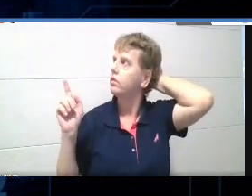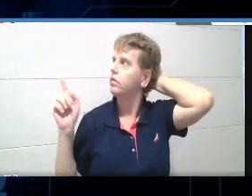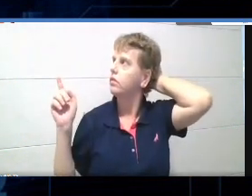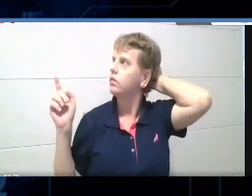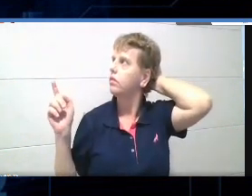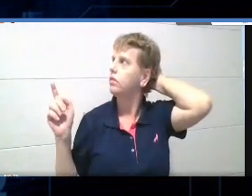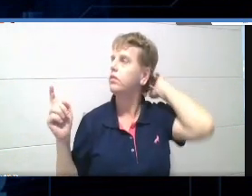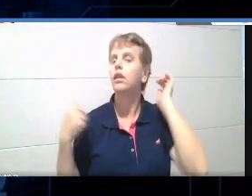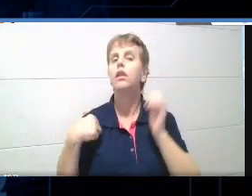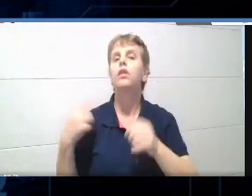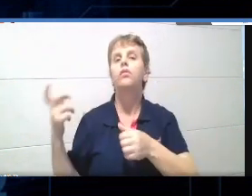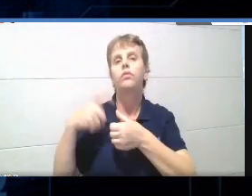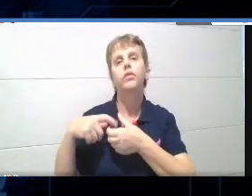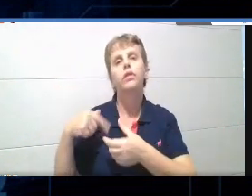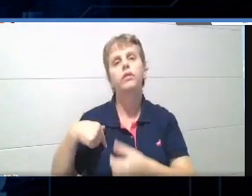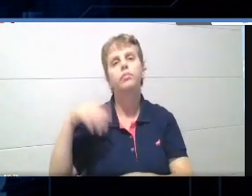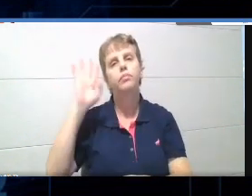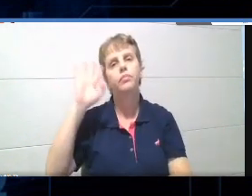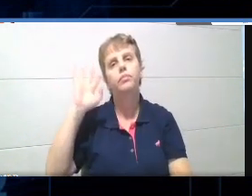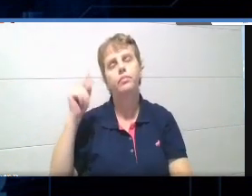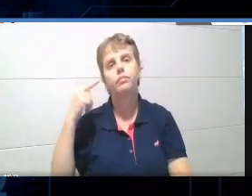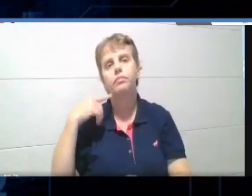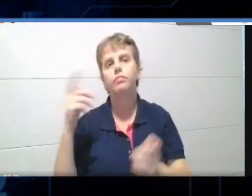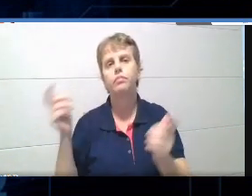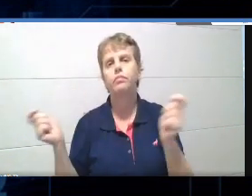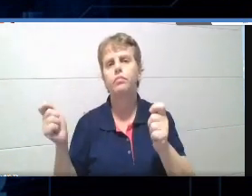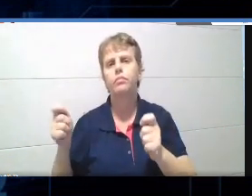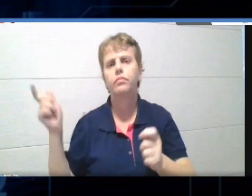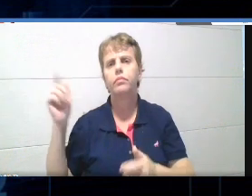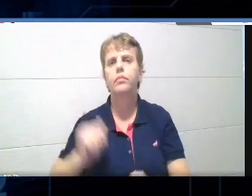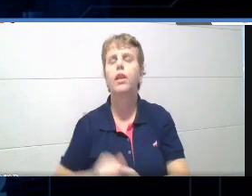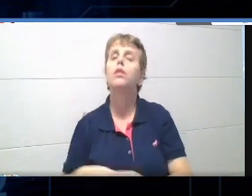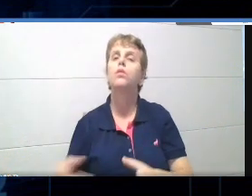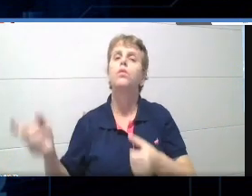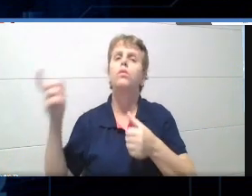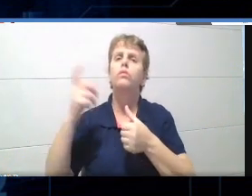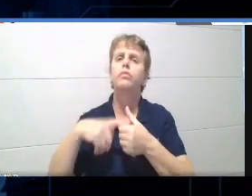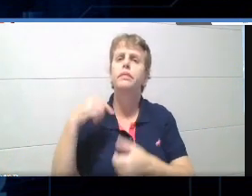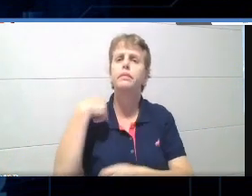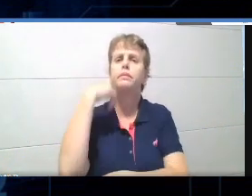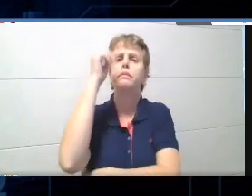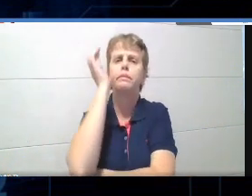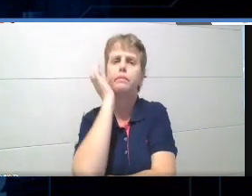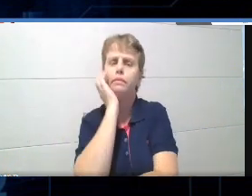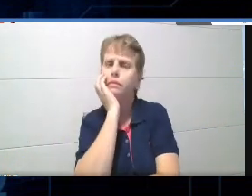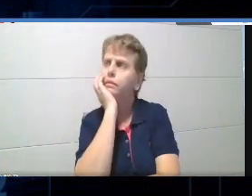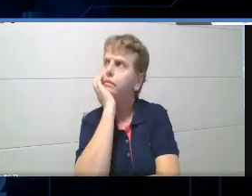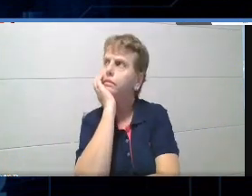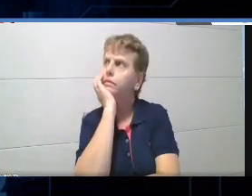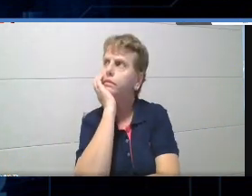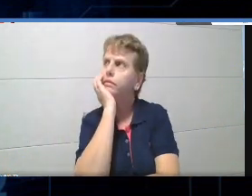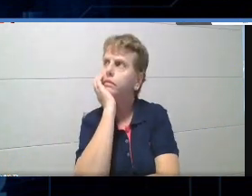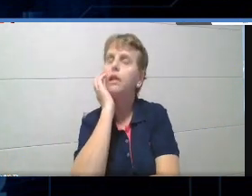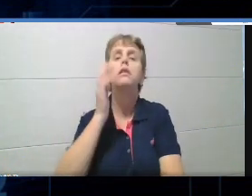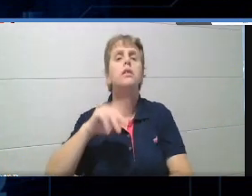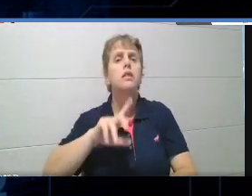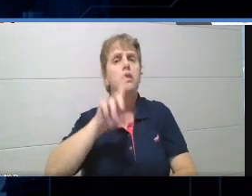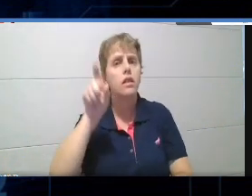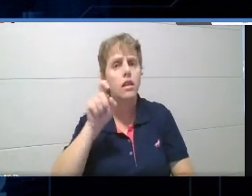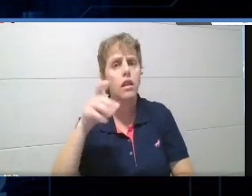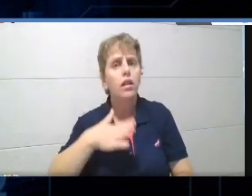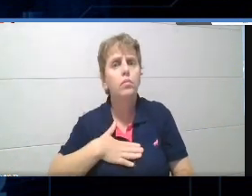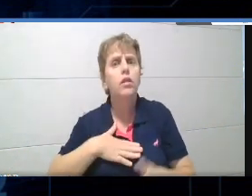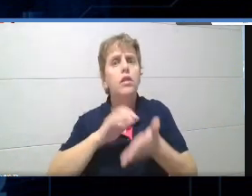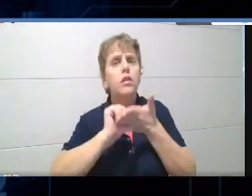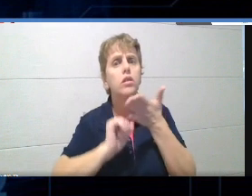aqui pra você pensar nessa possibilidade, pra você voltar aqui e pensar, cara, será que aquela minha atividade, aquele meu assunto,